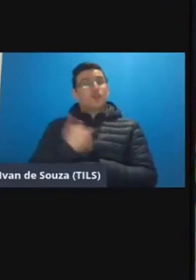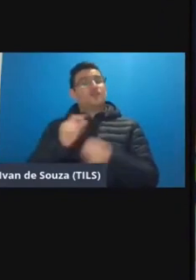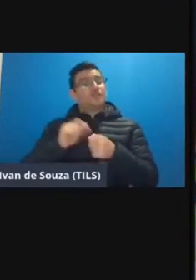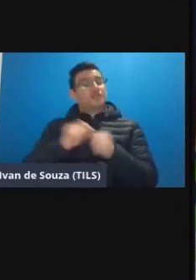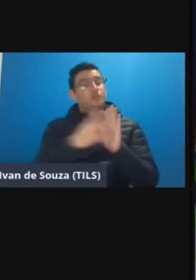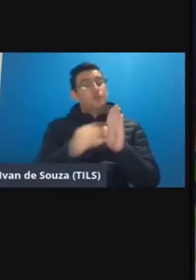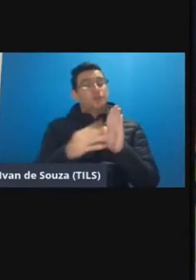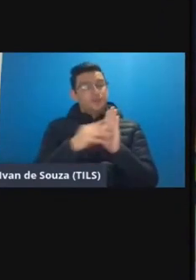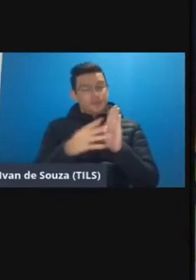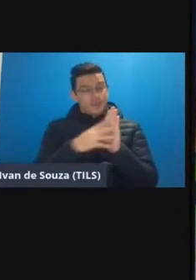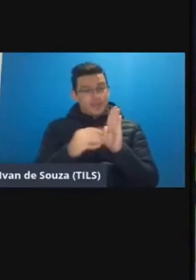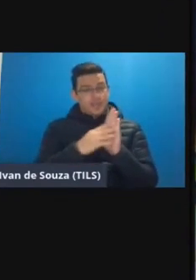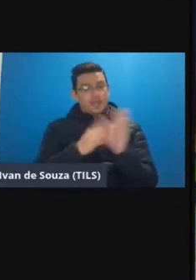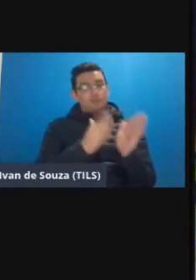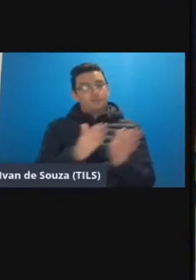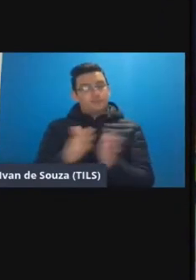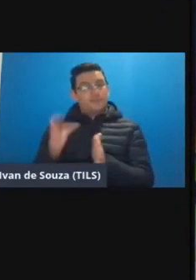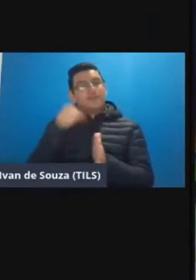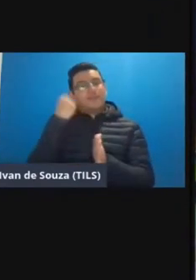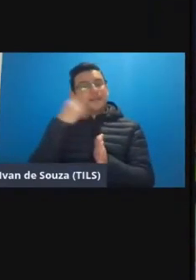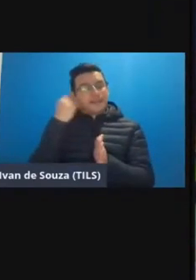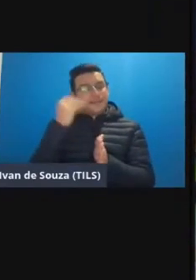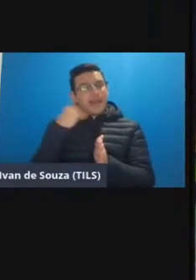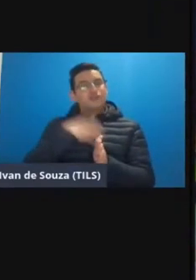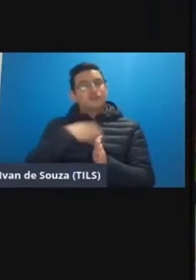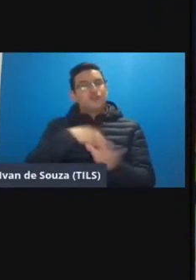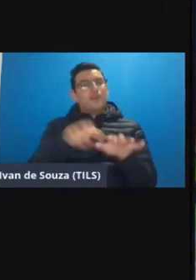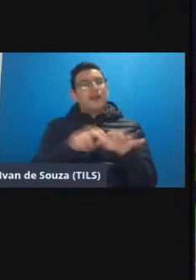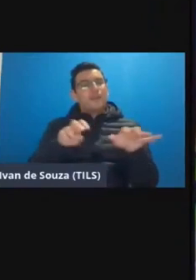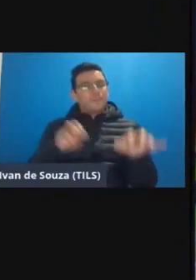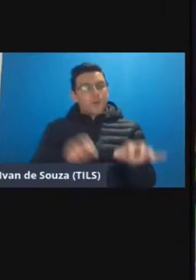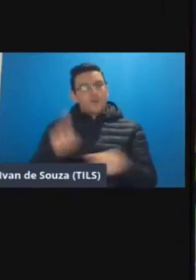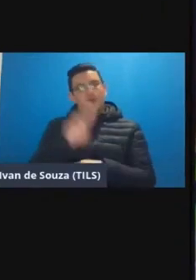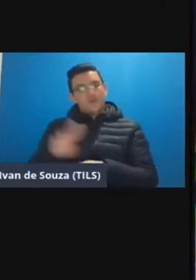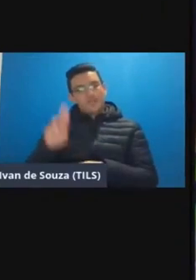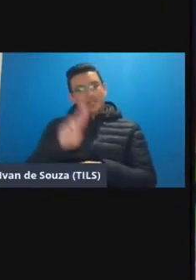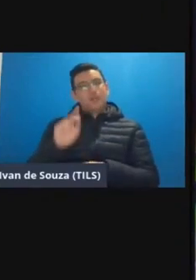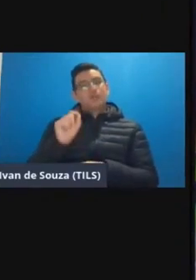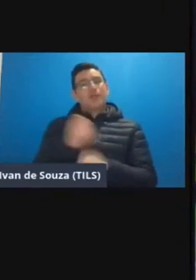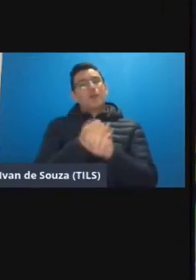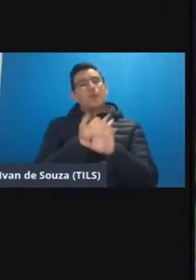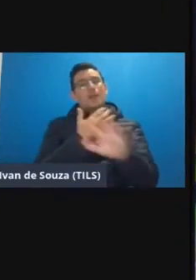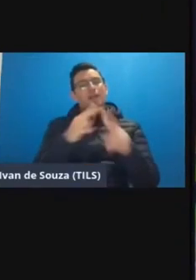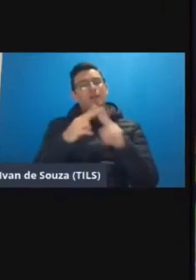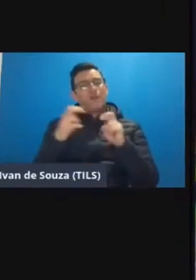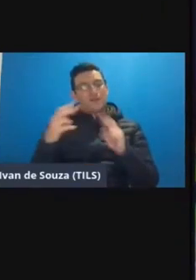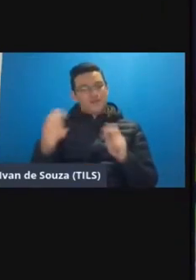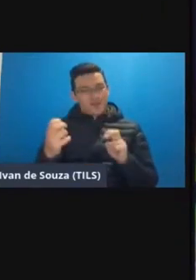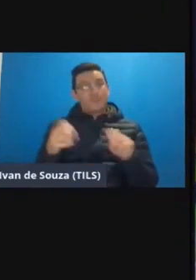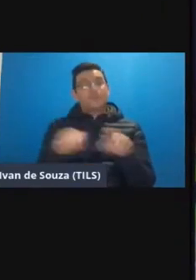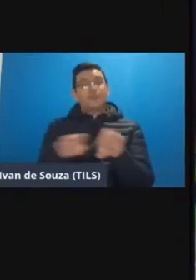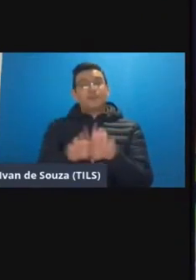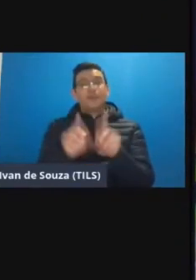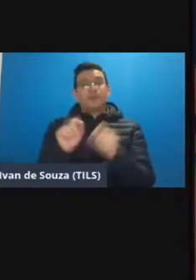modelo de rotação por estações para experimentar de forma remota utilizando estações online né online inclusive